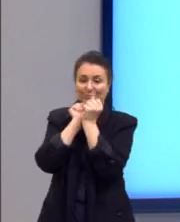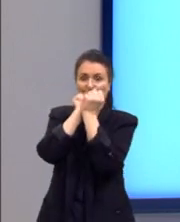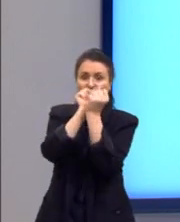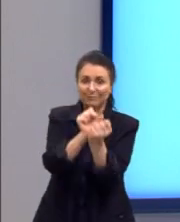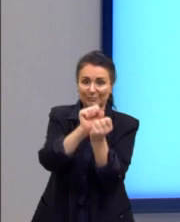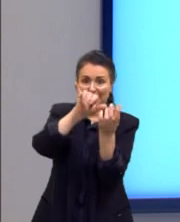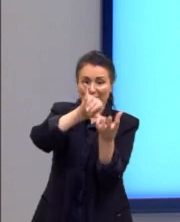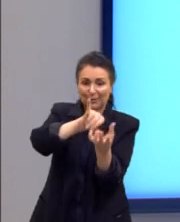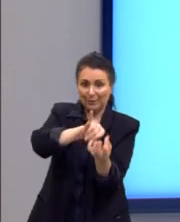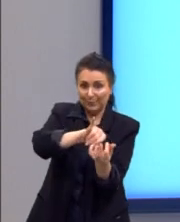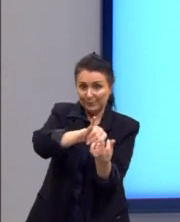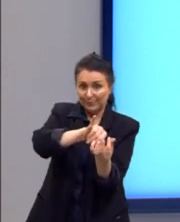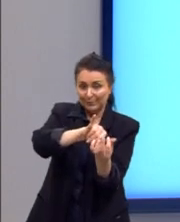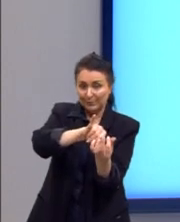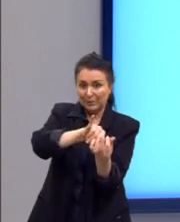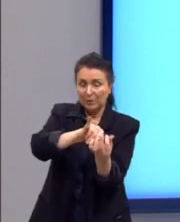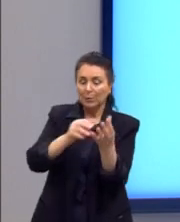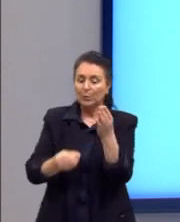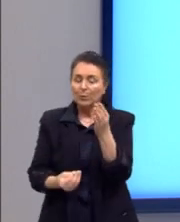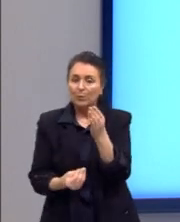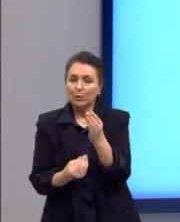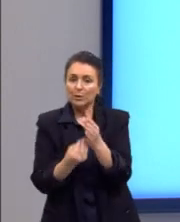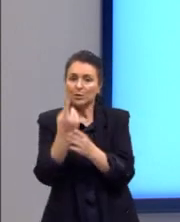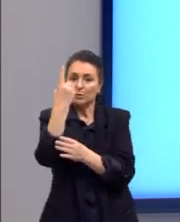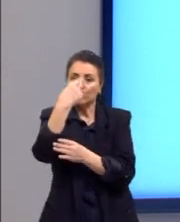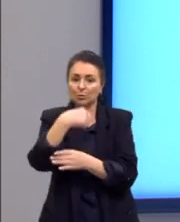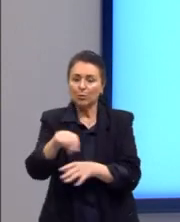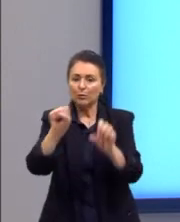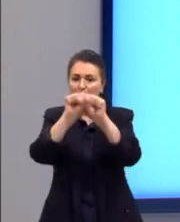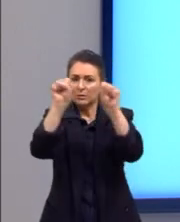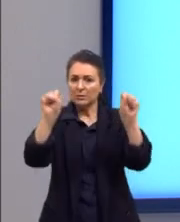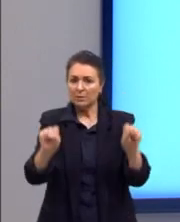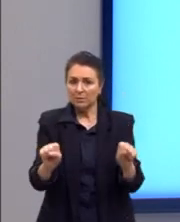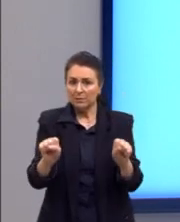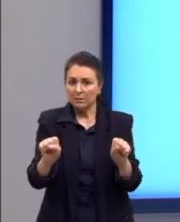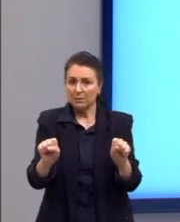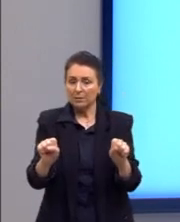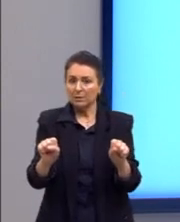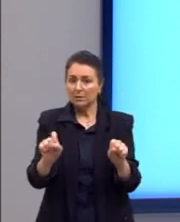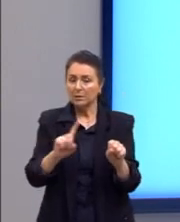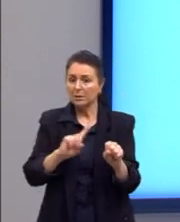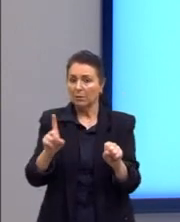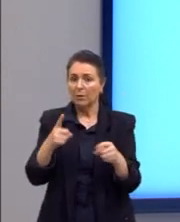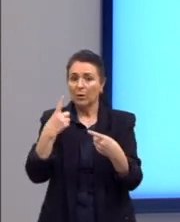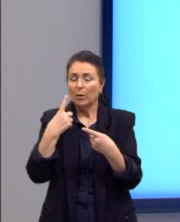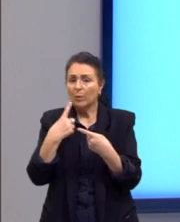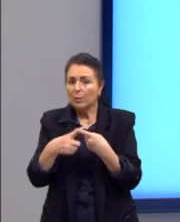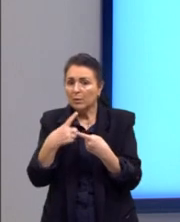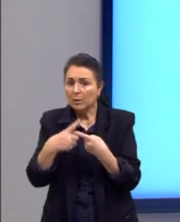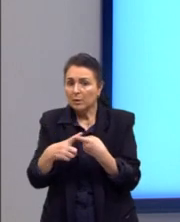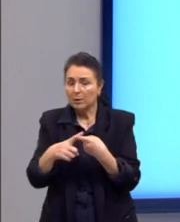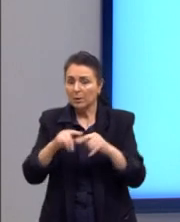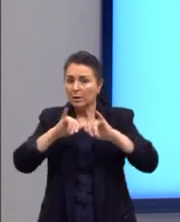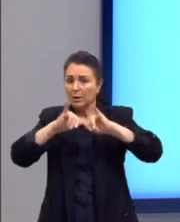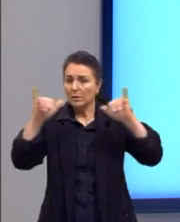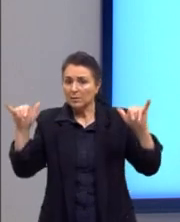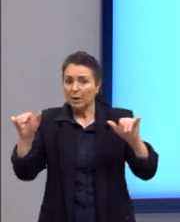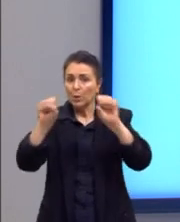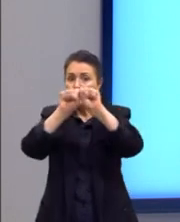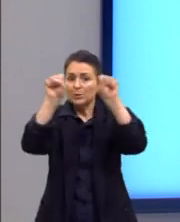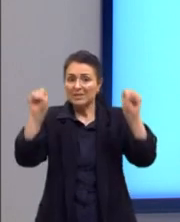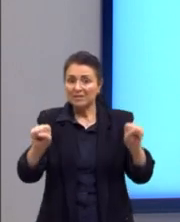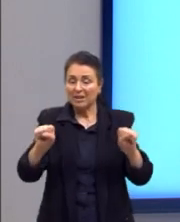e capitalista originando um novo sistema. Não é essa, porque ele está querendo dizer o quê? Que o sistema